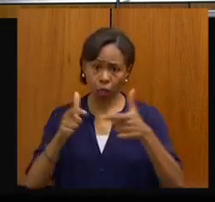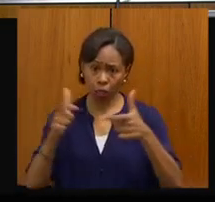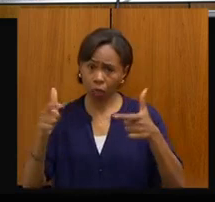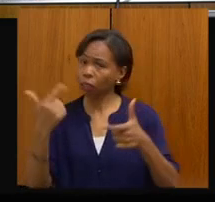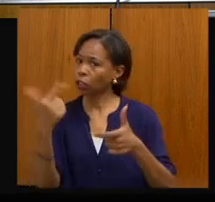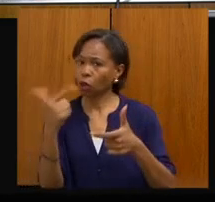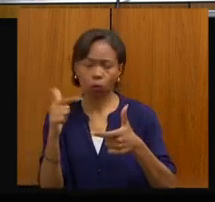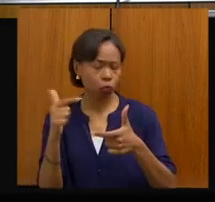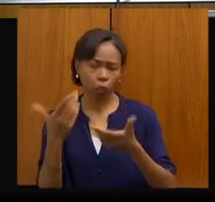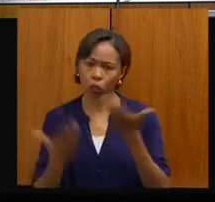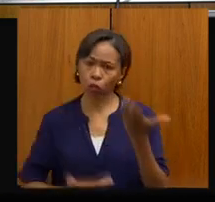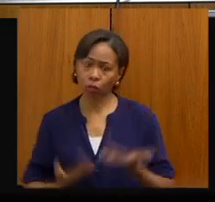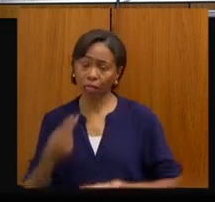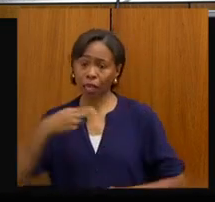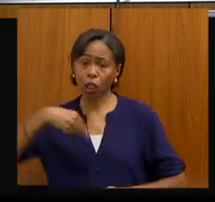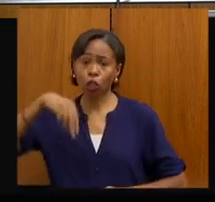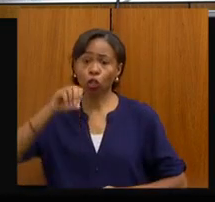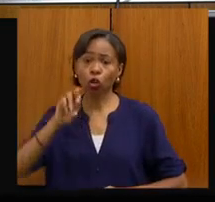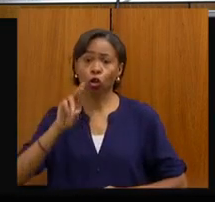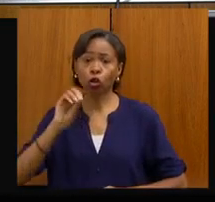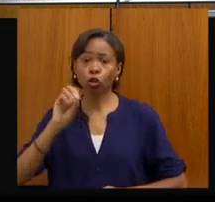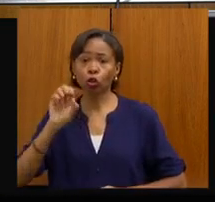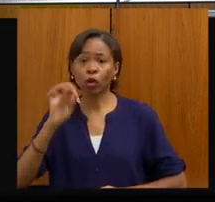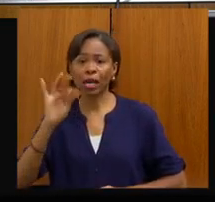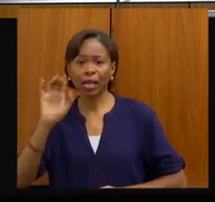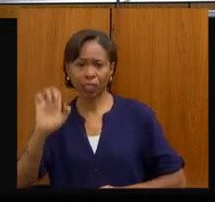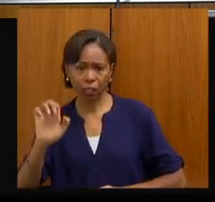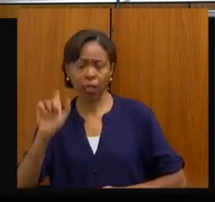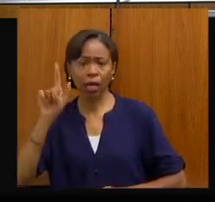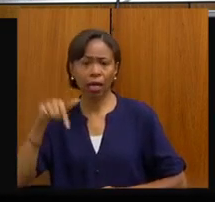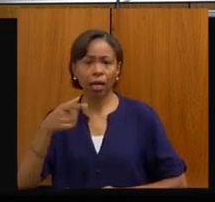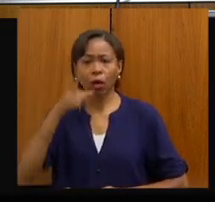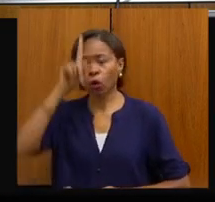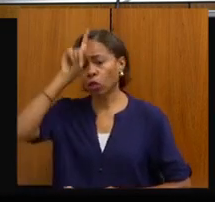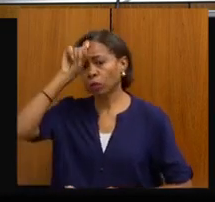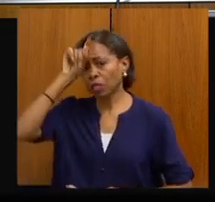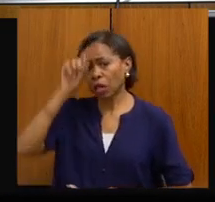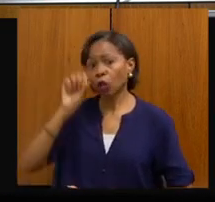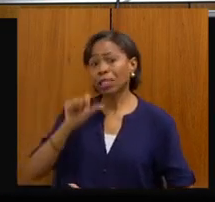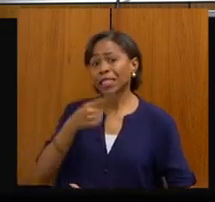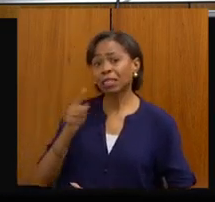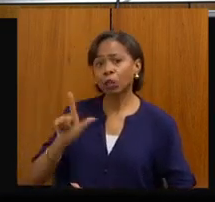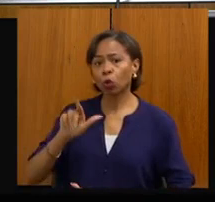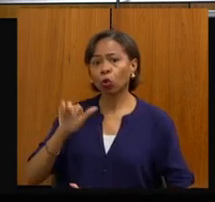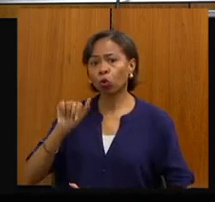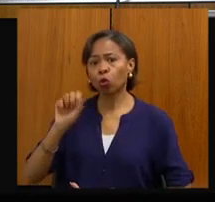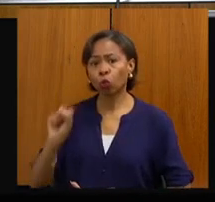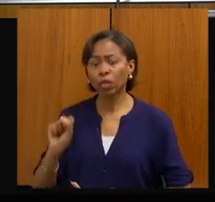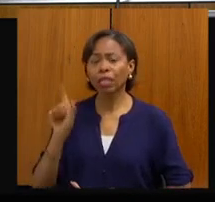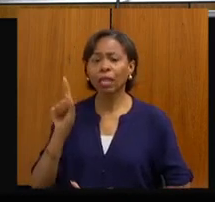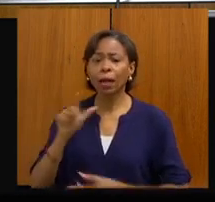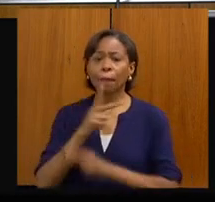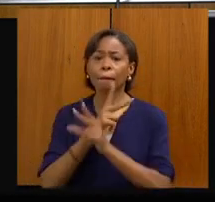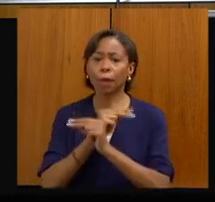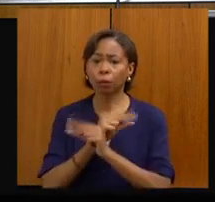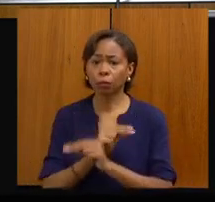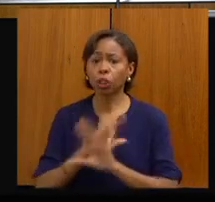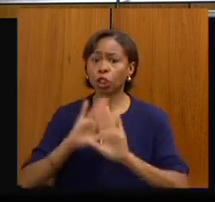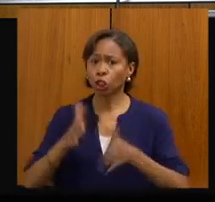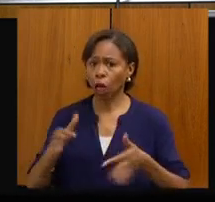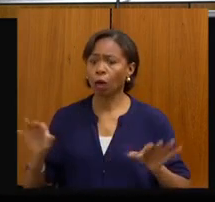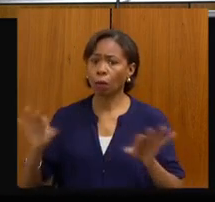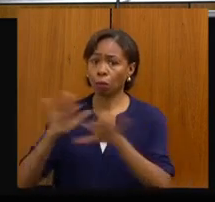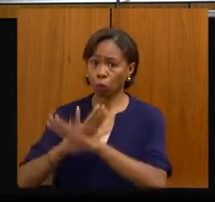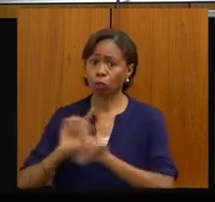serviço, que é a Noroeste, porque existe um hospital ali, o São Lucas, em Patos de Minas, habilitado, mas já tem o Hospital